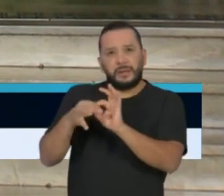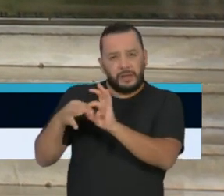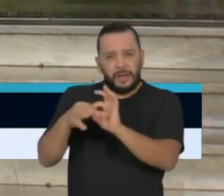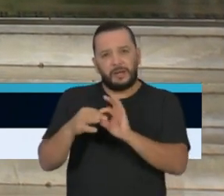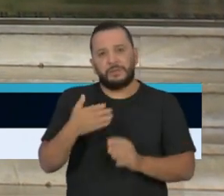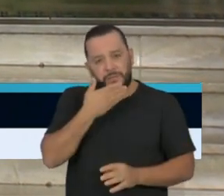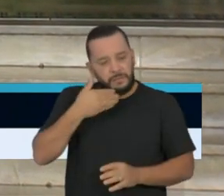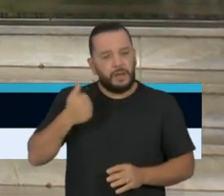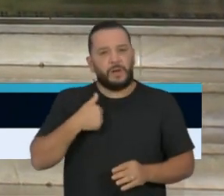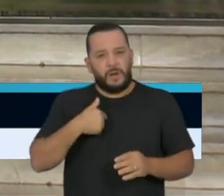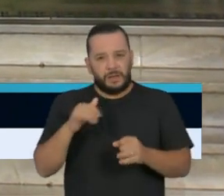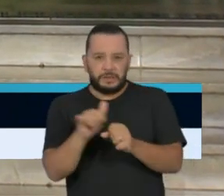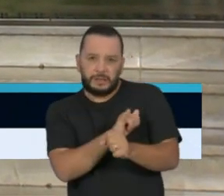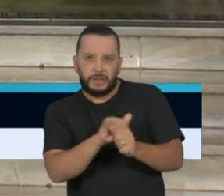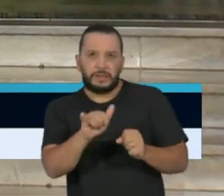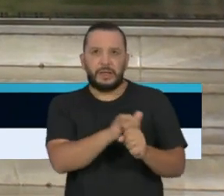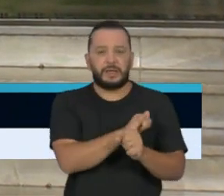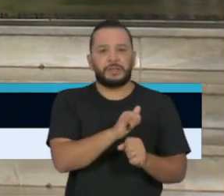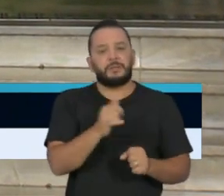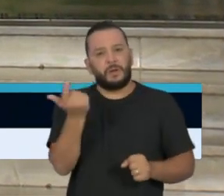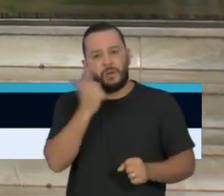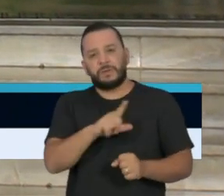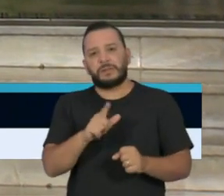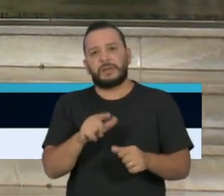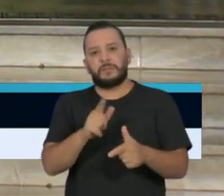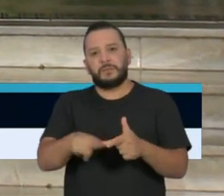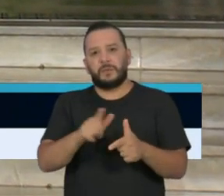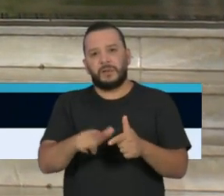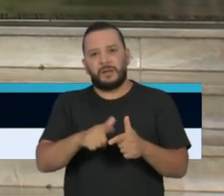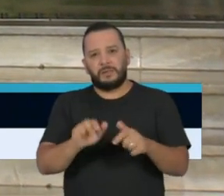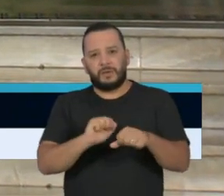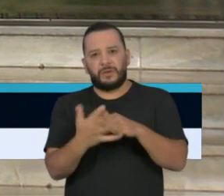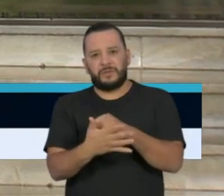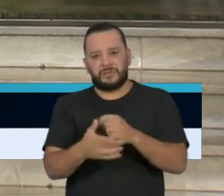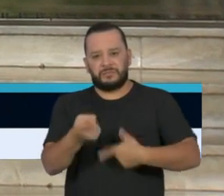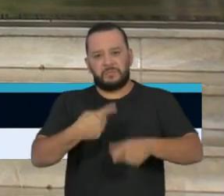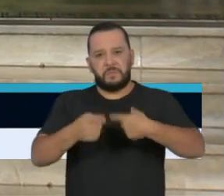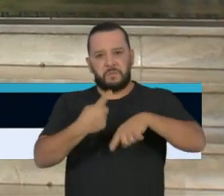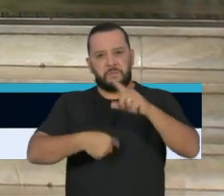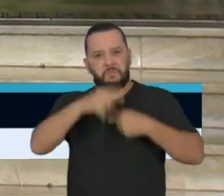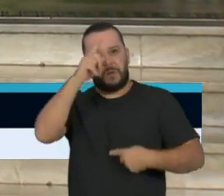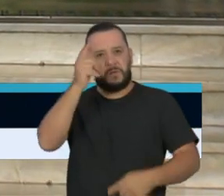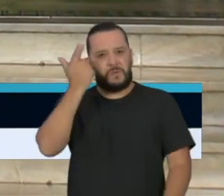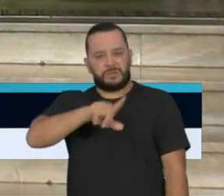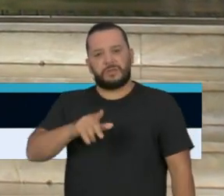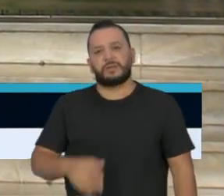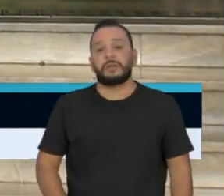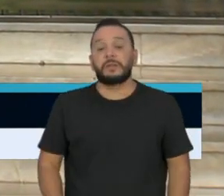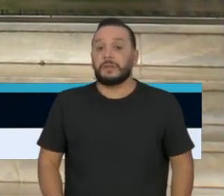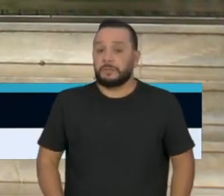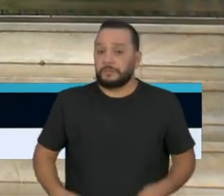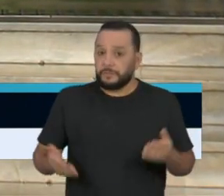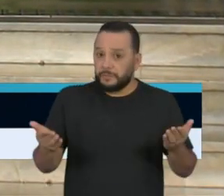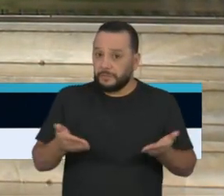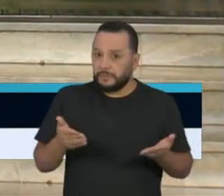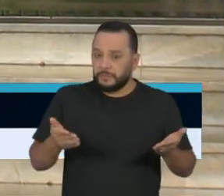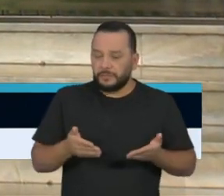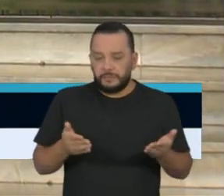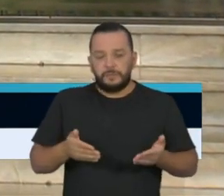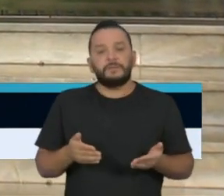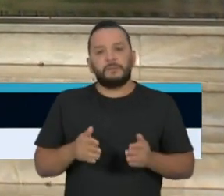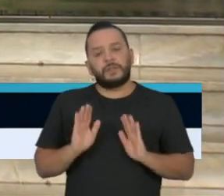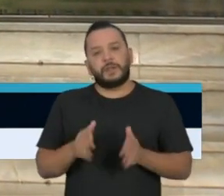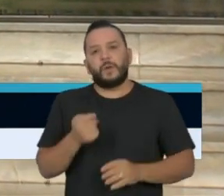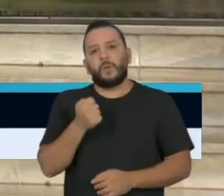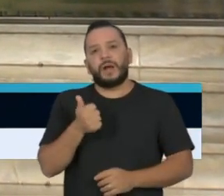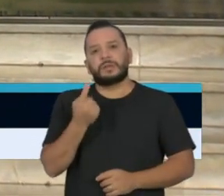alternativa para superar a crise. Obrigado, Maju. Nós vamos agora à penúltima pergunta da